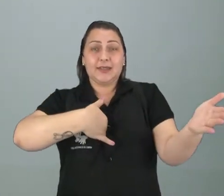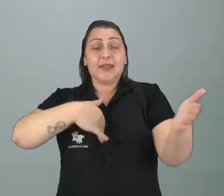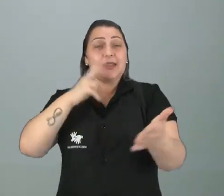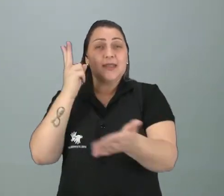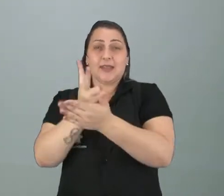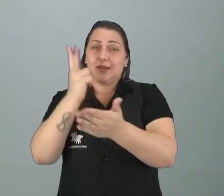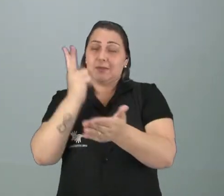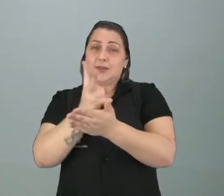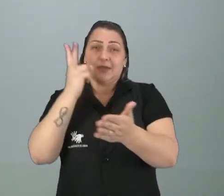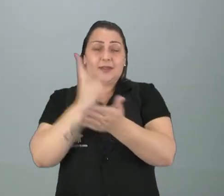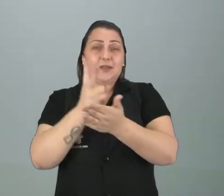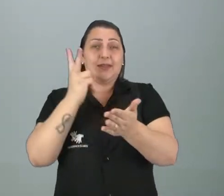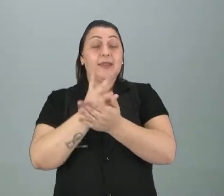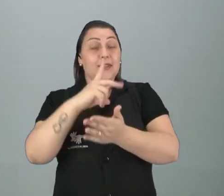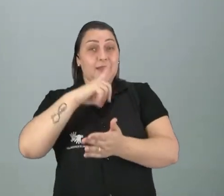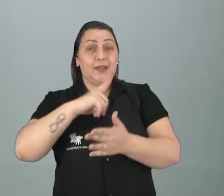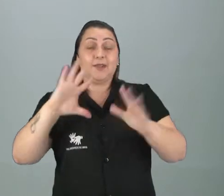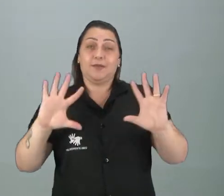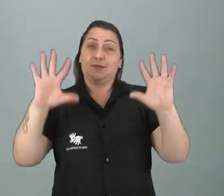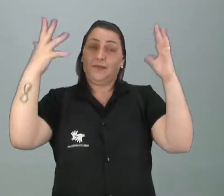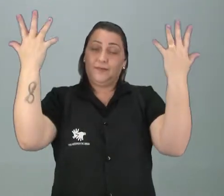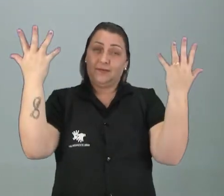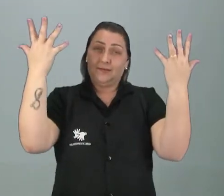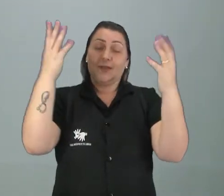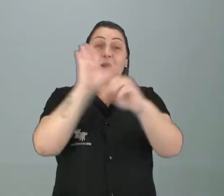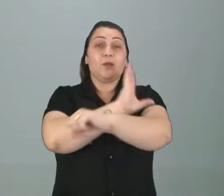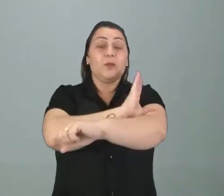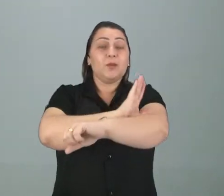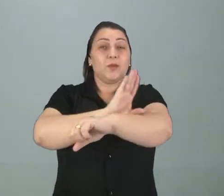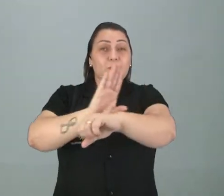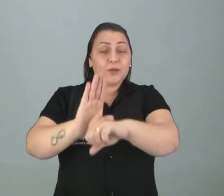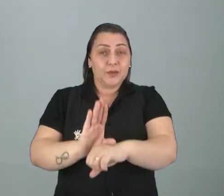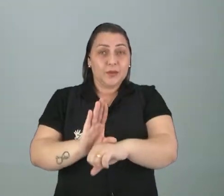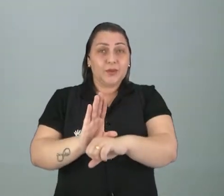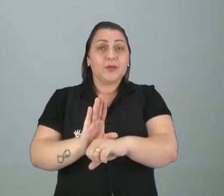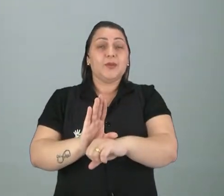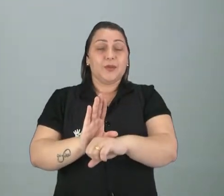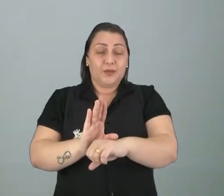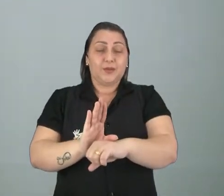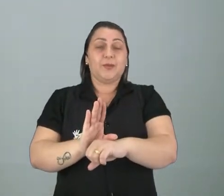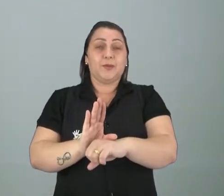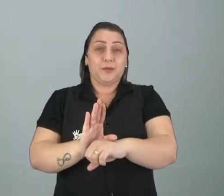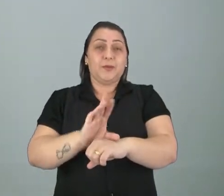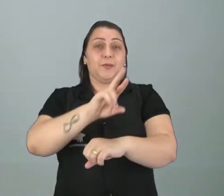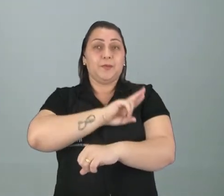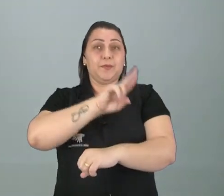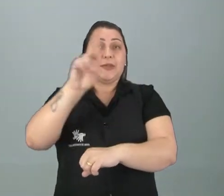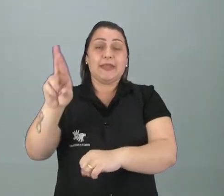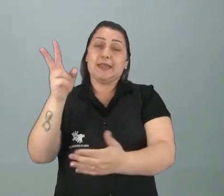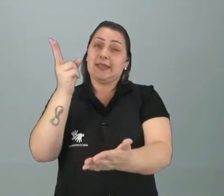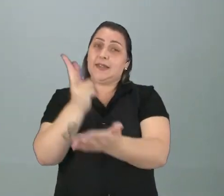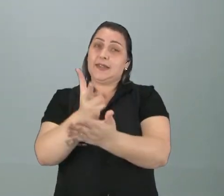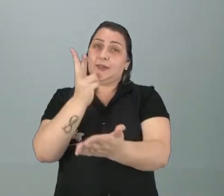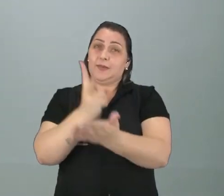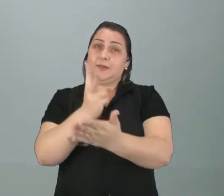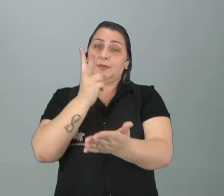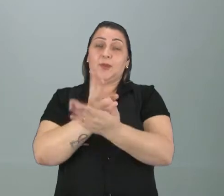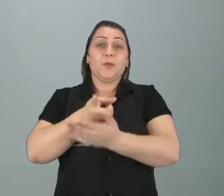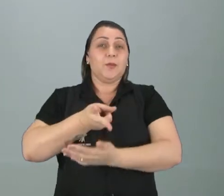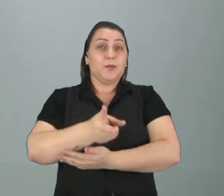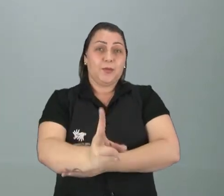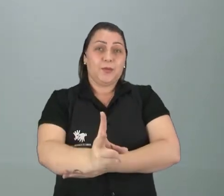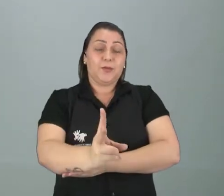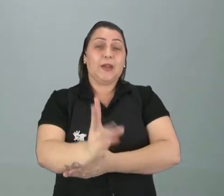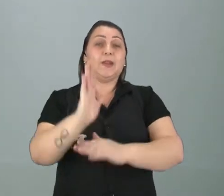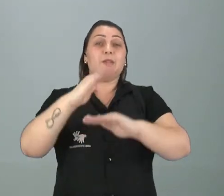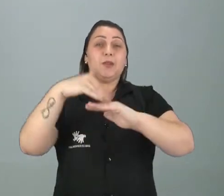estão ali. Quando tem aquela festa cultural, aquela festa sagrada, eles sempre vão continuar.